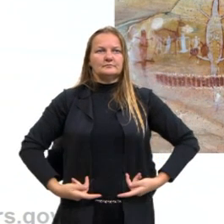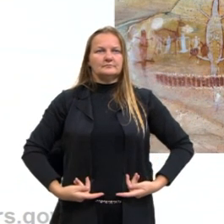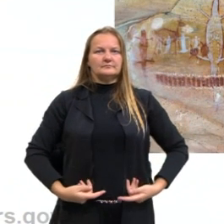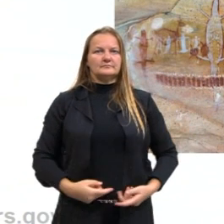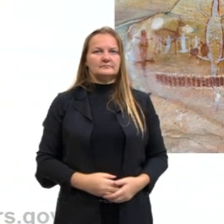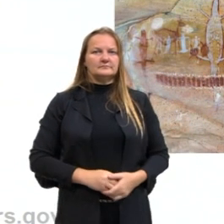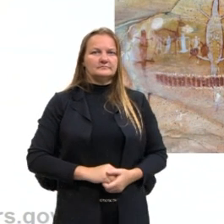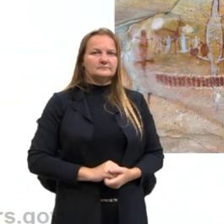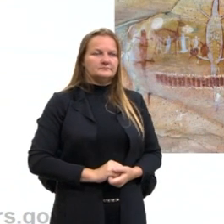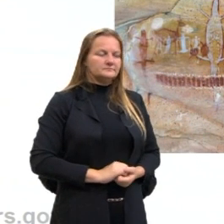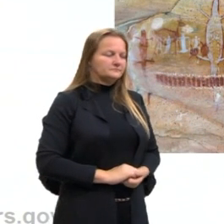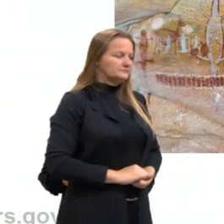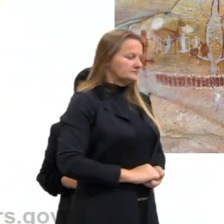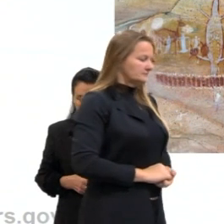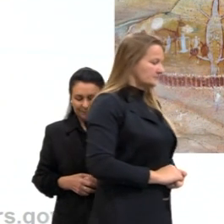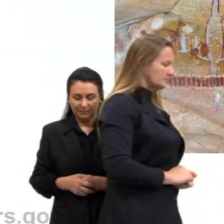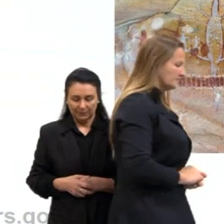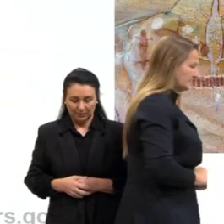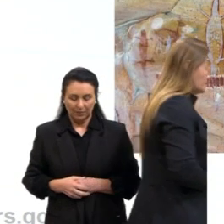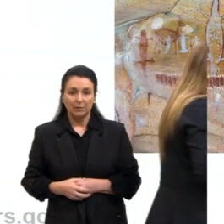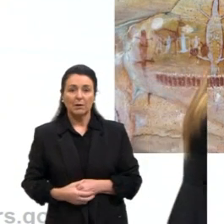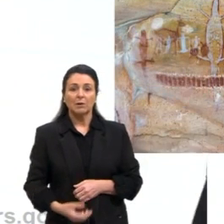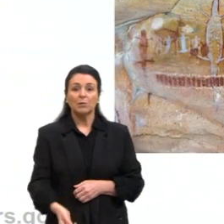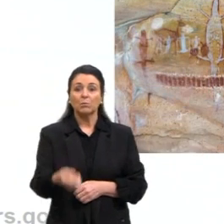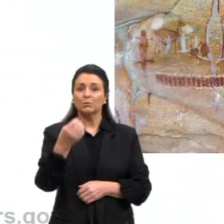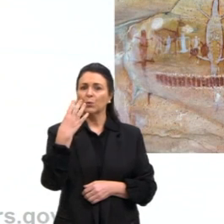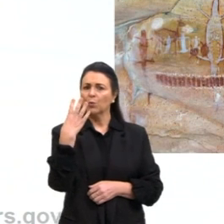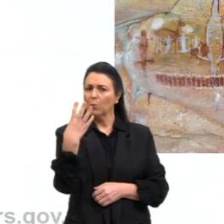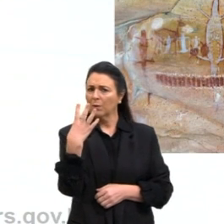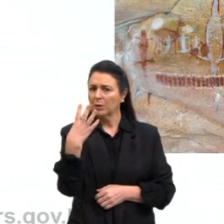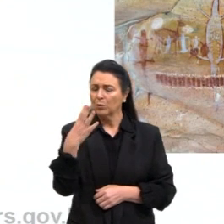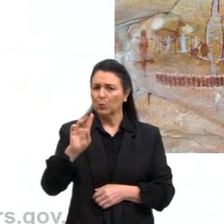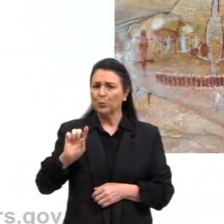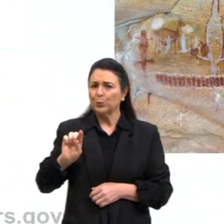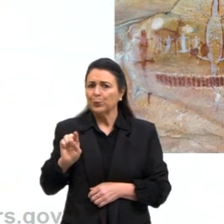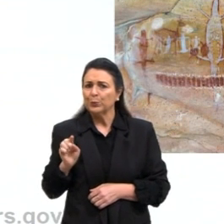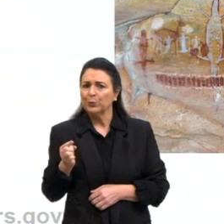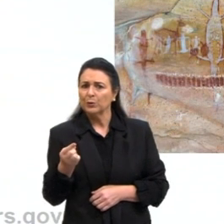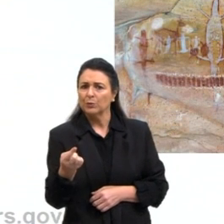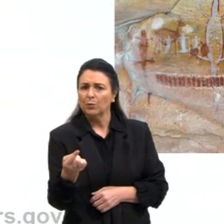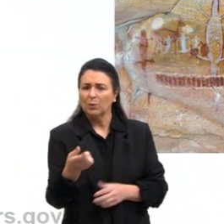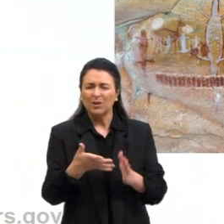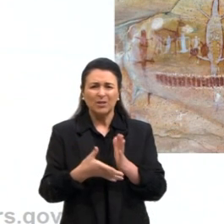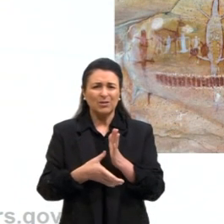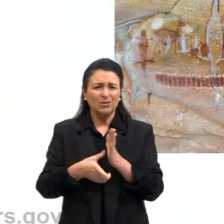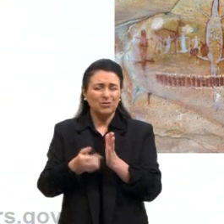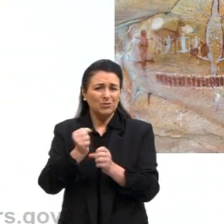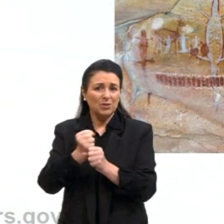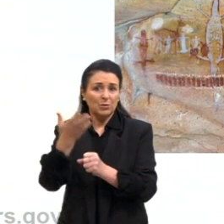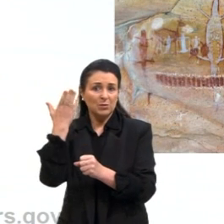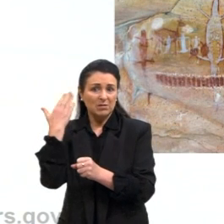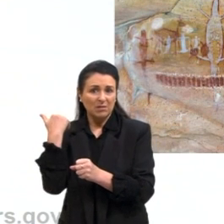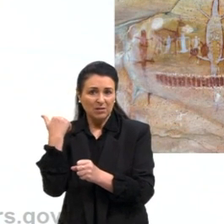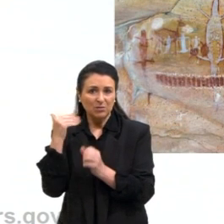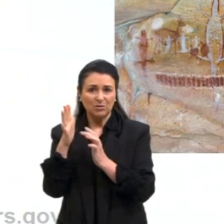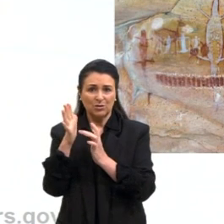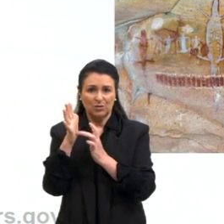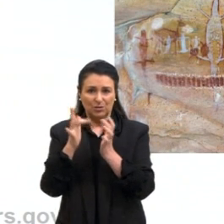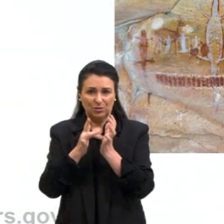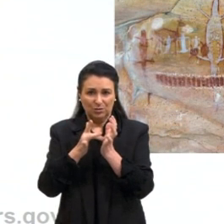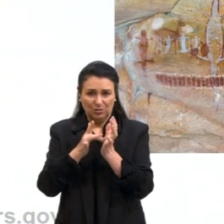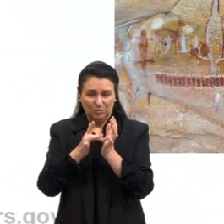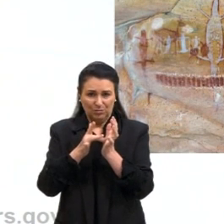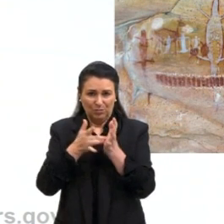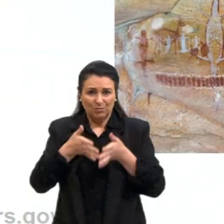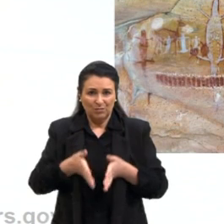volta de 4,4 milhões de anos até 8 mil anos antes de Cristo, pensando naquela linha do tempo. Ela era